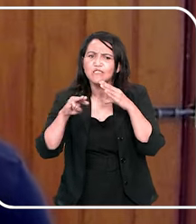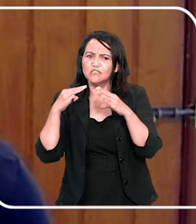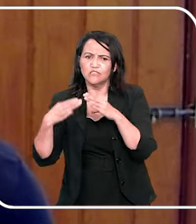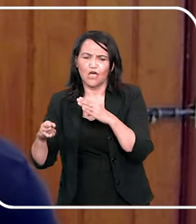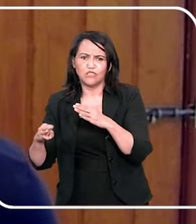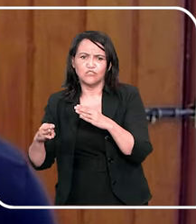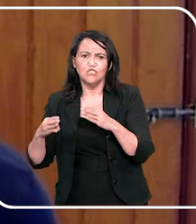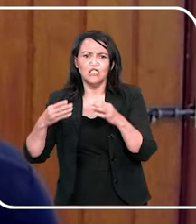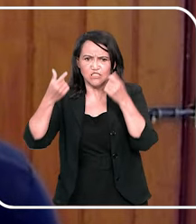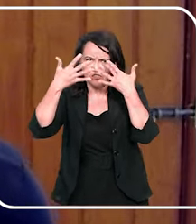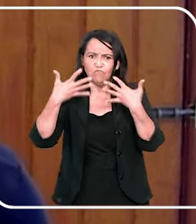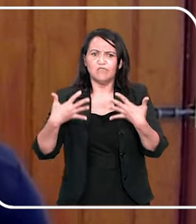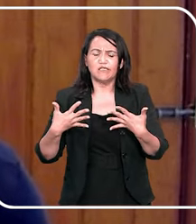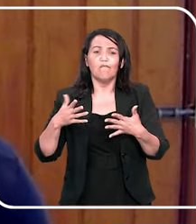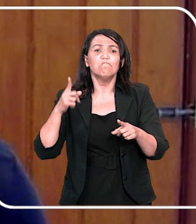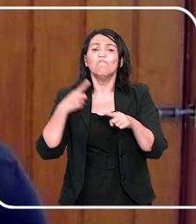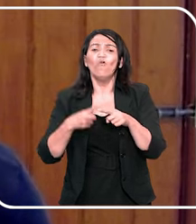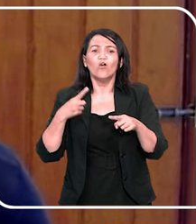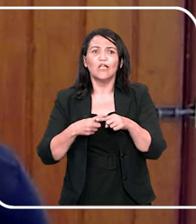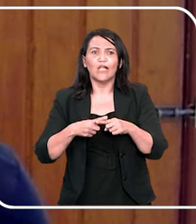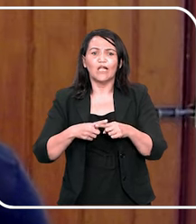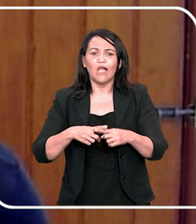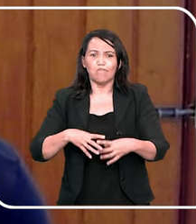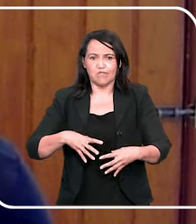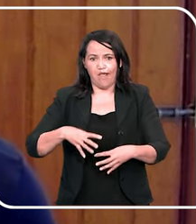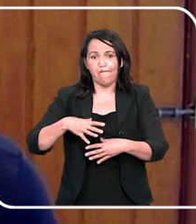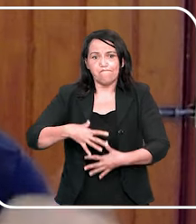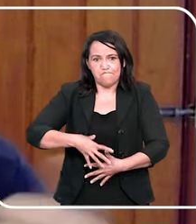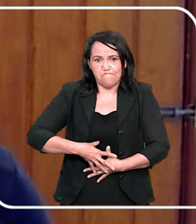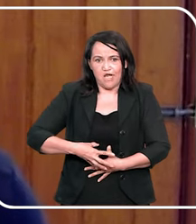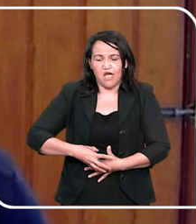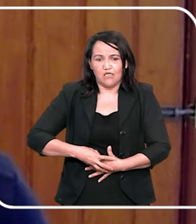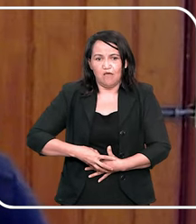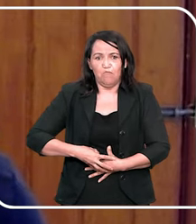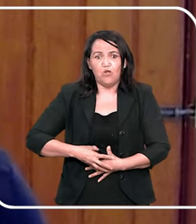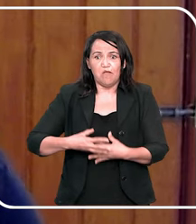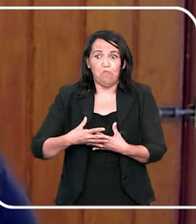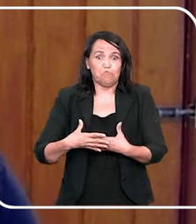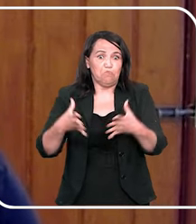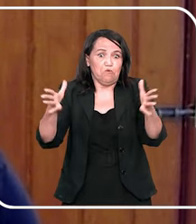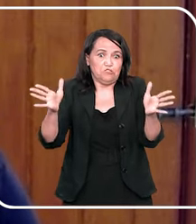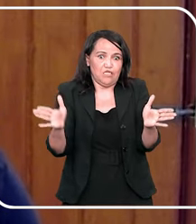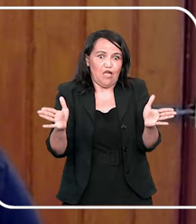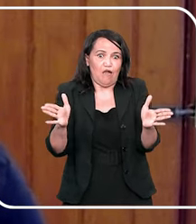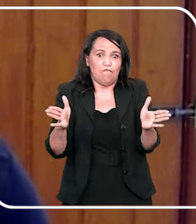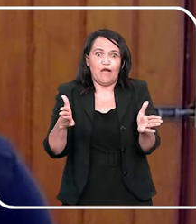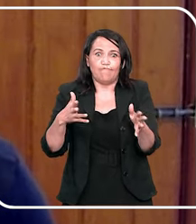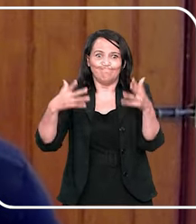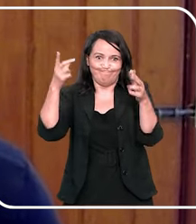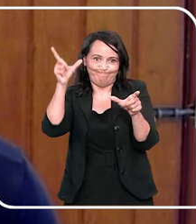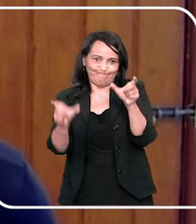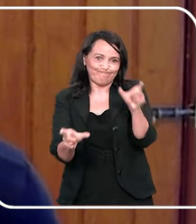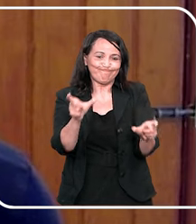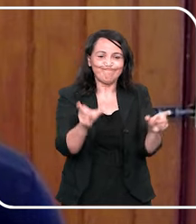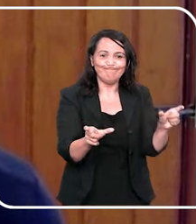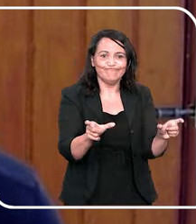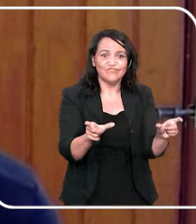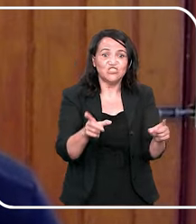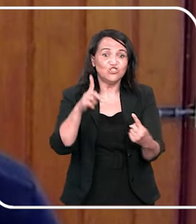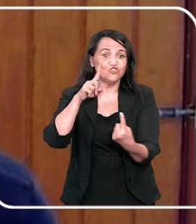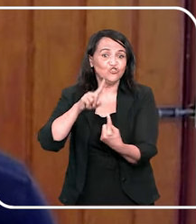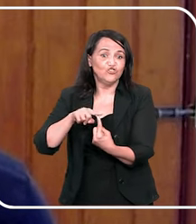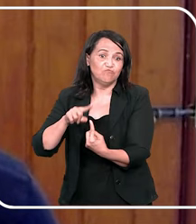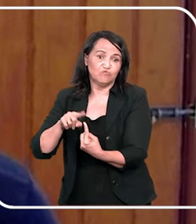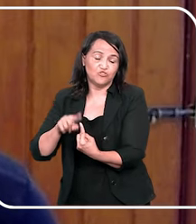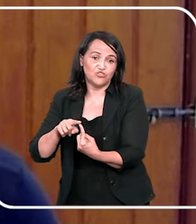passa, por que a minha parte íntima não pode ser vista, e por que a dela pode ser mostrada para todo mundo, que tipo de mensagem